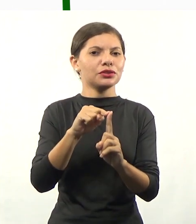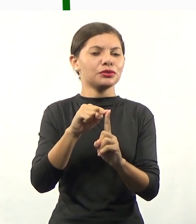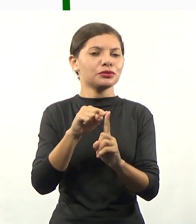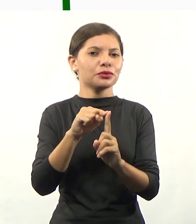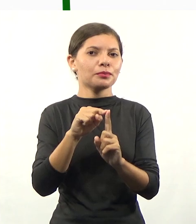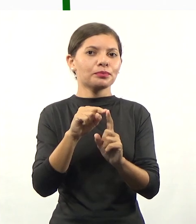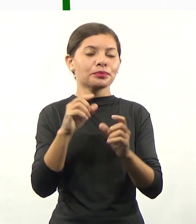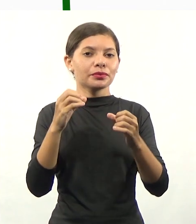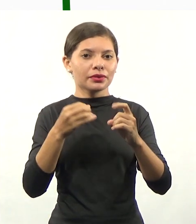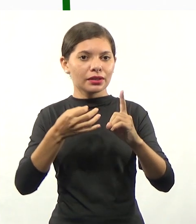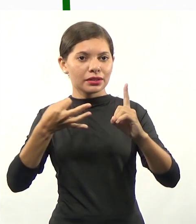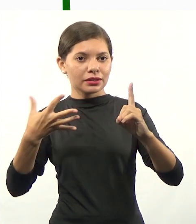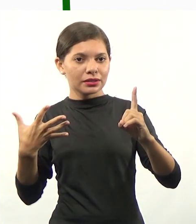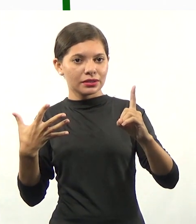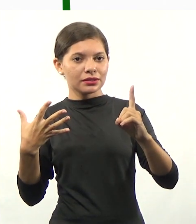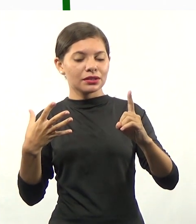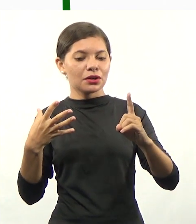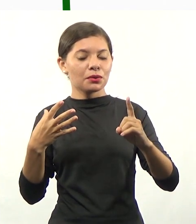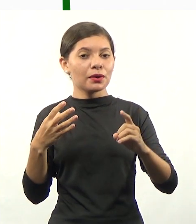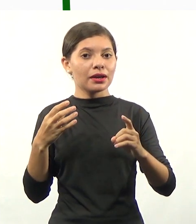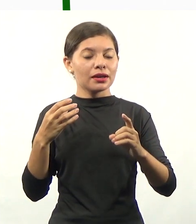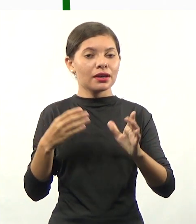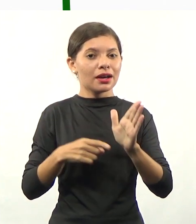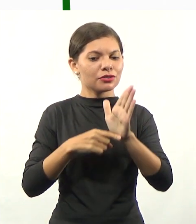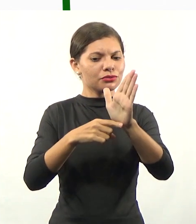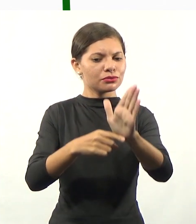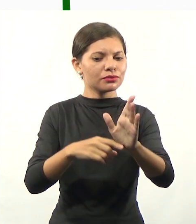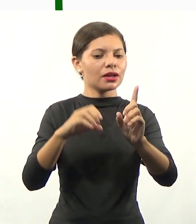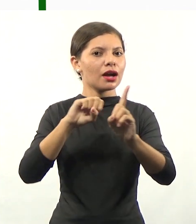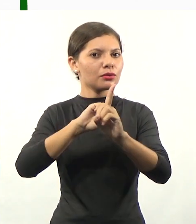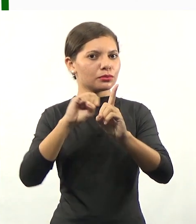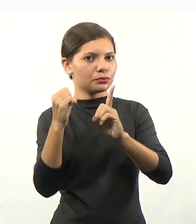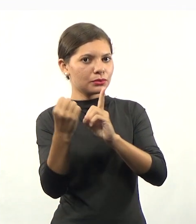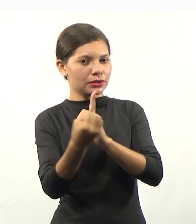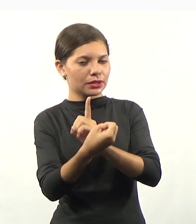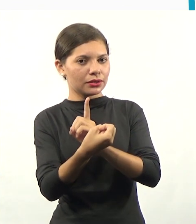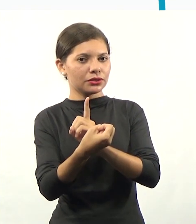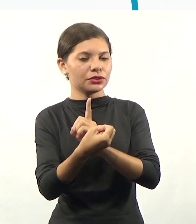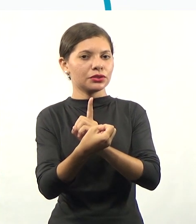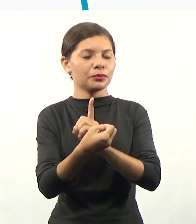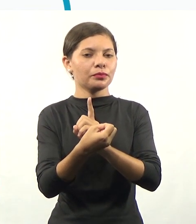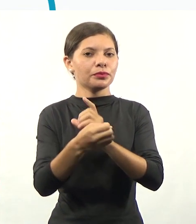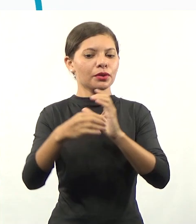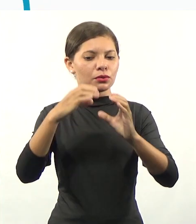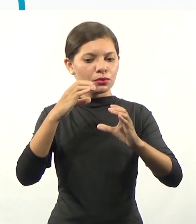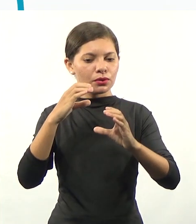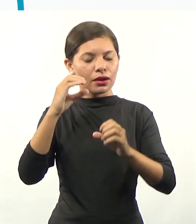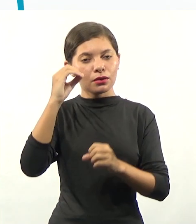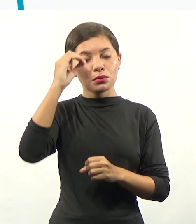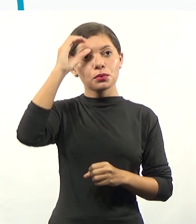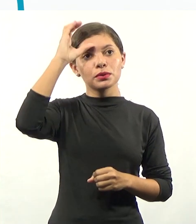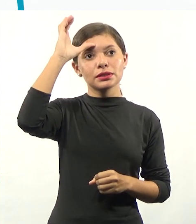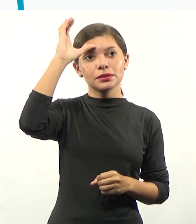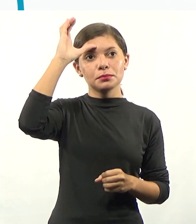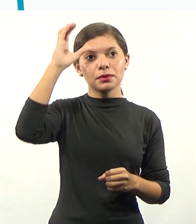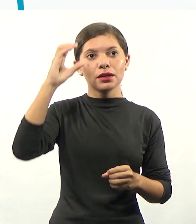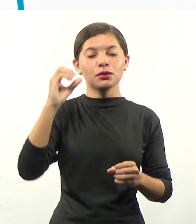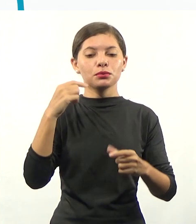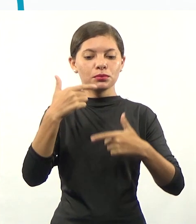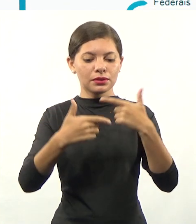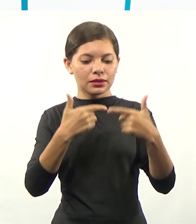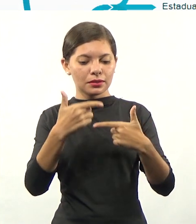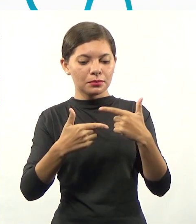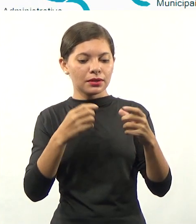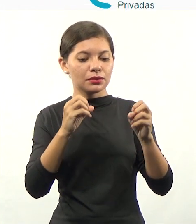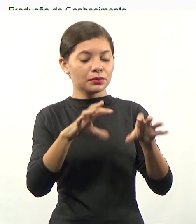da extensão é atender a comunidade. É levar o conhecimento que foi trabalhado no ensino,